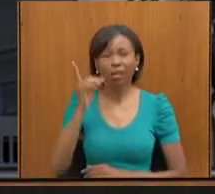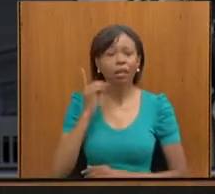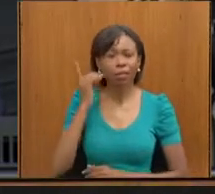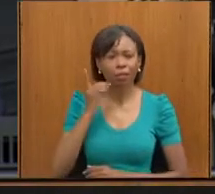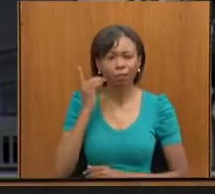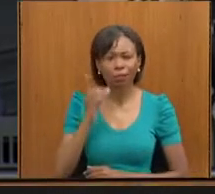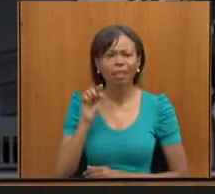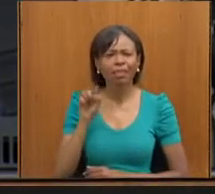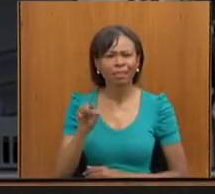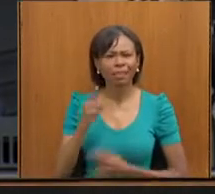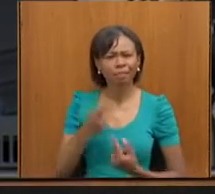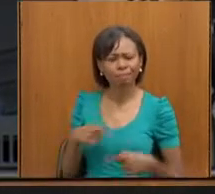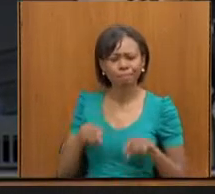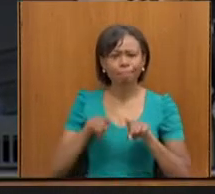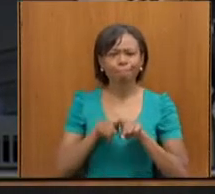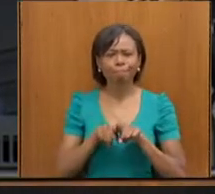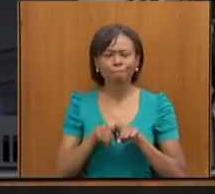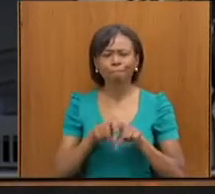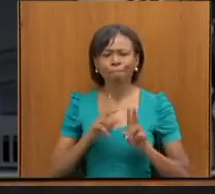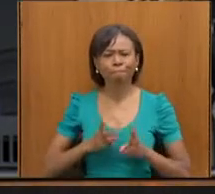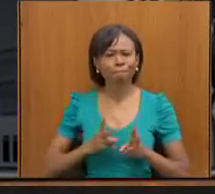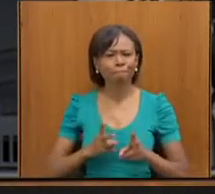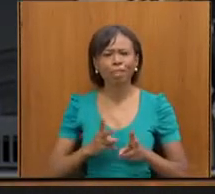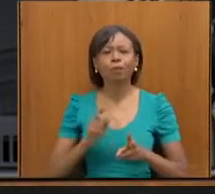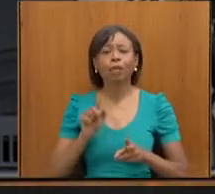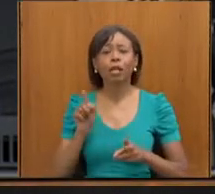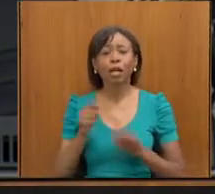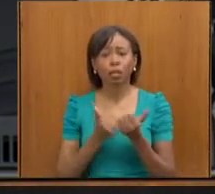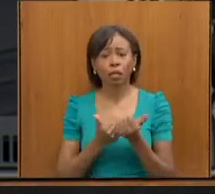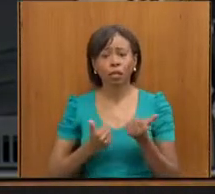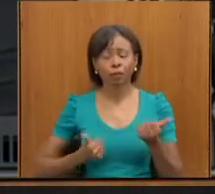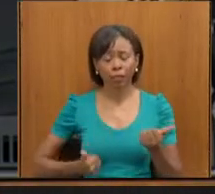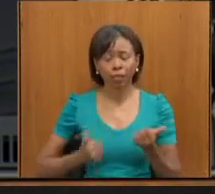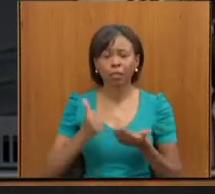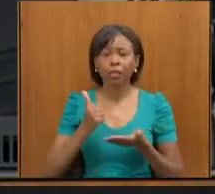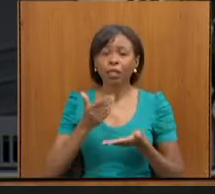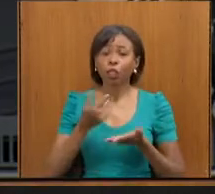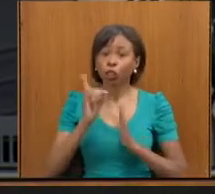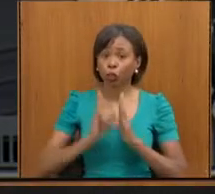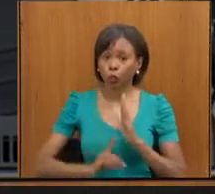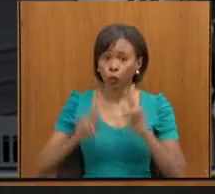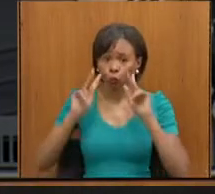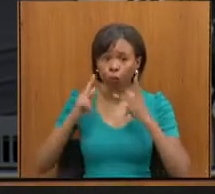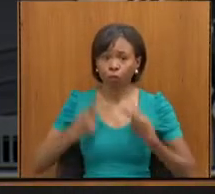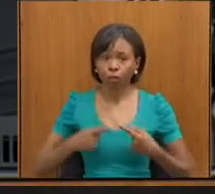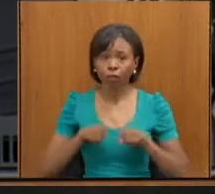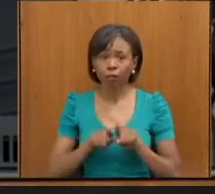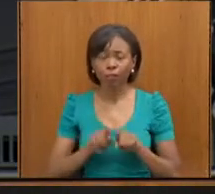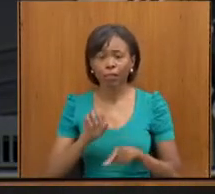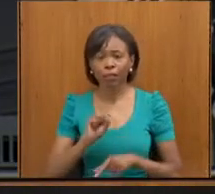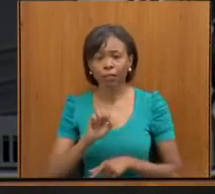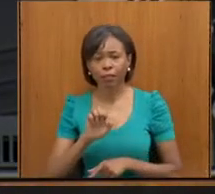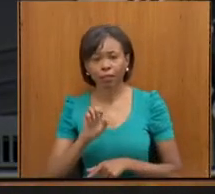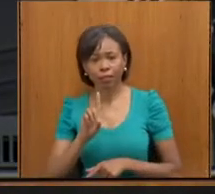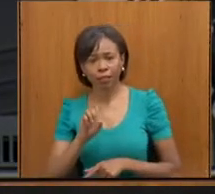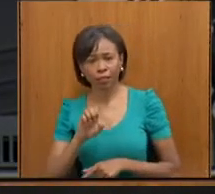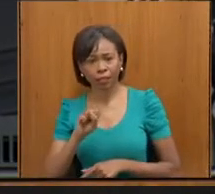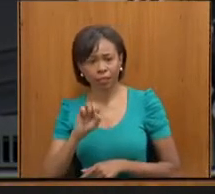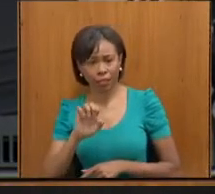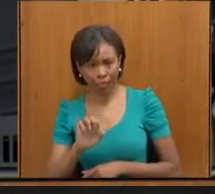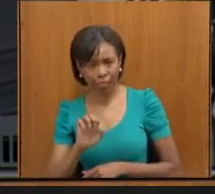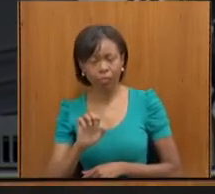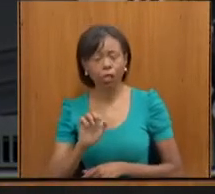sido uma grande parceira nossa na Subsecretaria de Direitos Humanos e na SEDESE em outros projetos na área